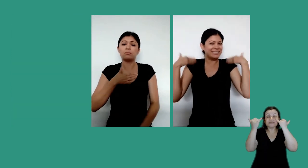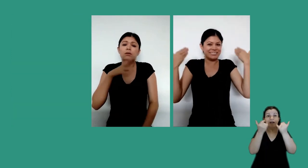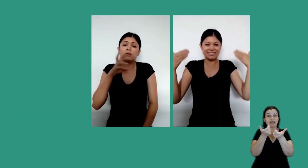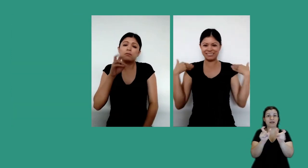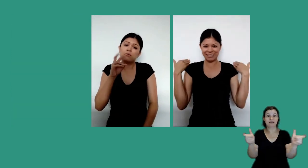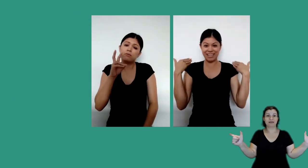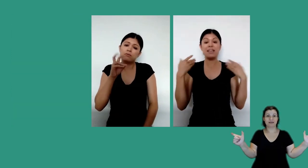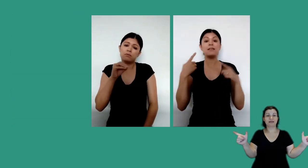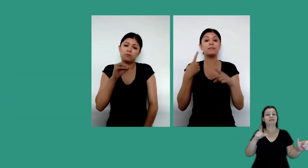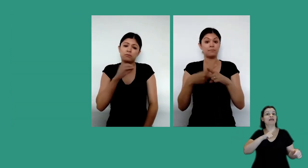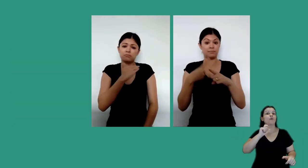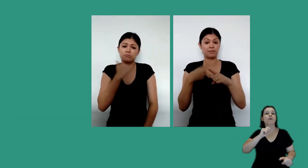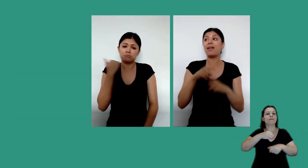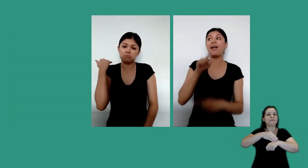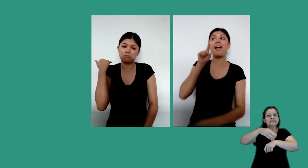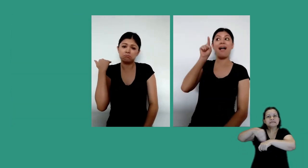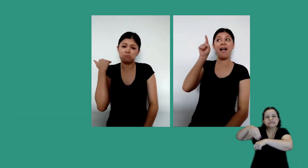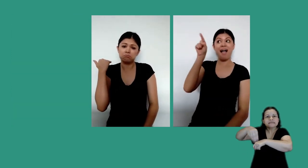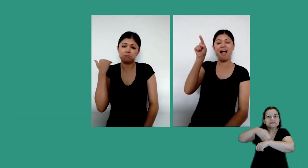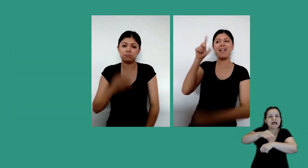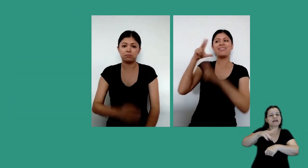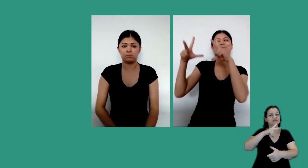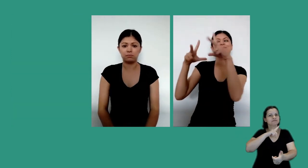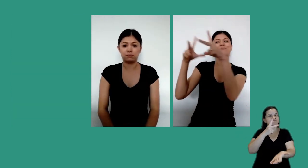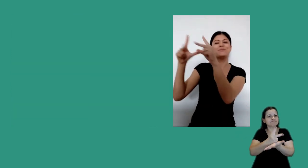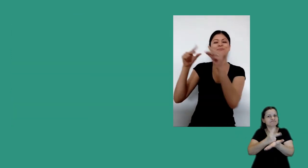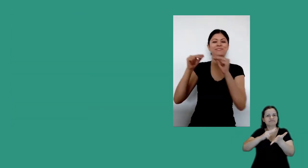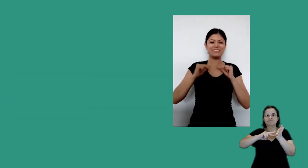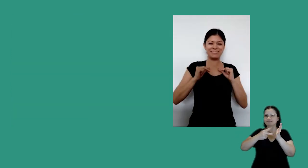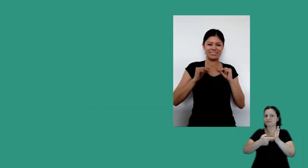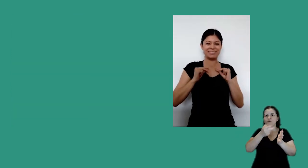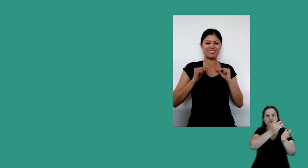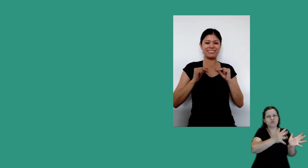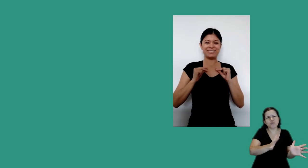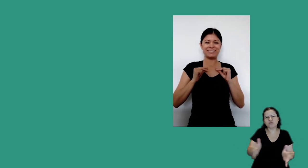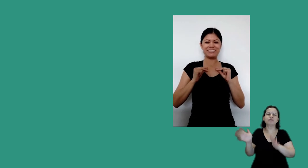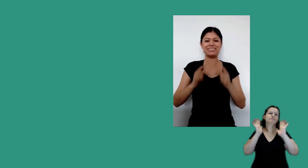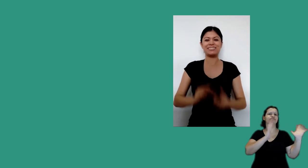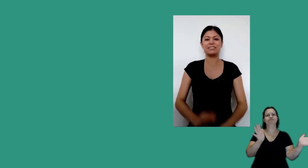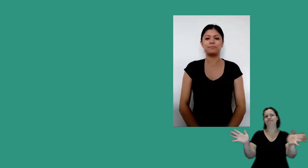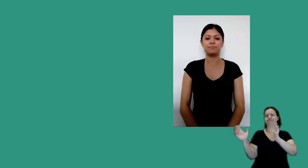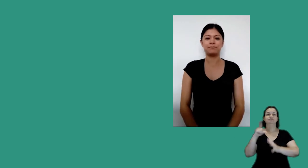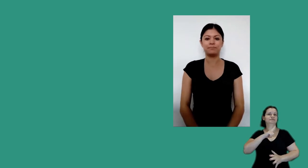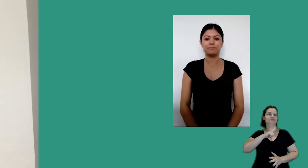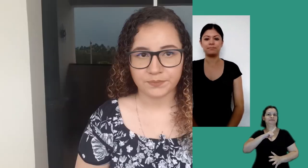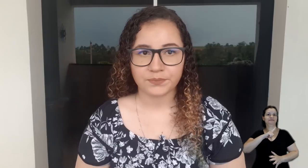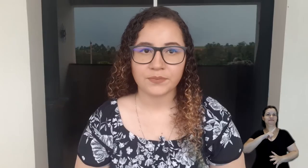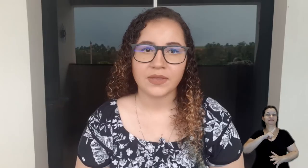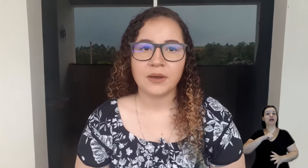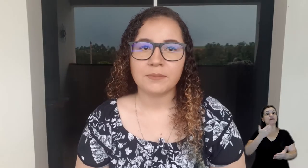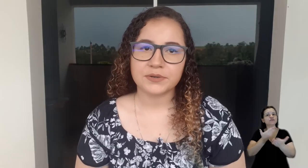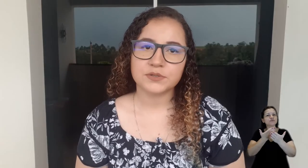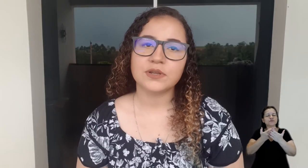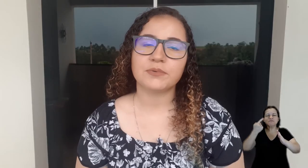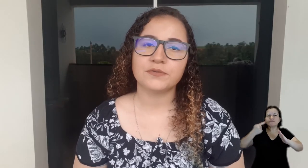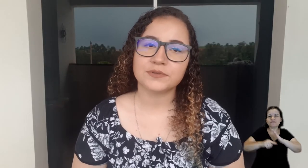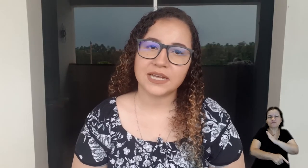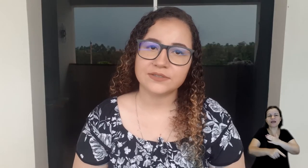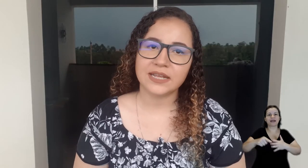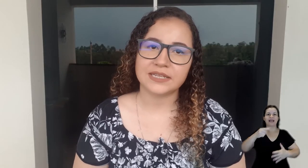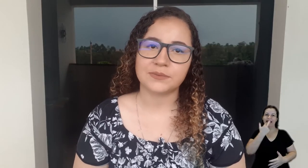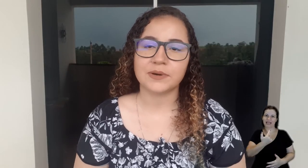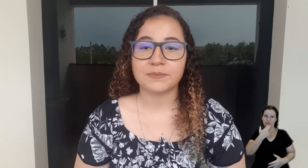informação gramatical, fazendo com que a mensagem mantenha o seu significado durante toda a sinalização. Para o estudo